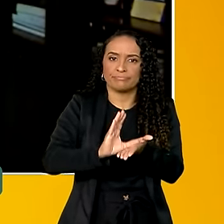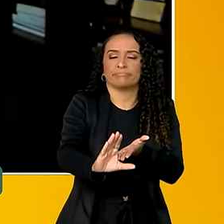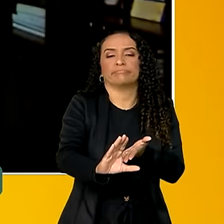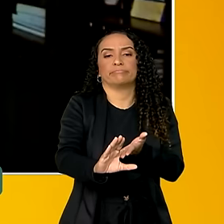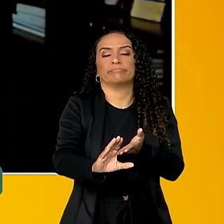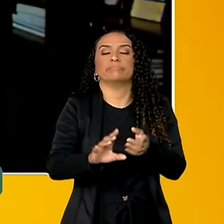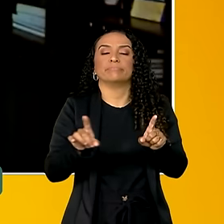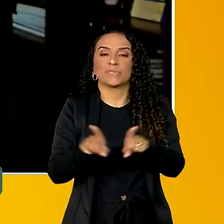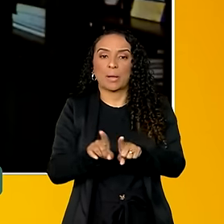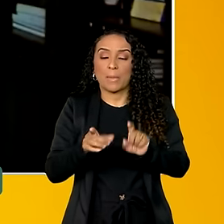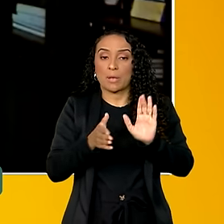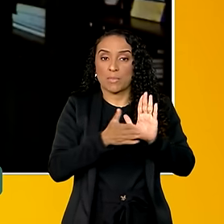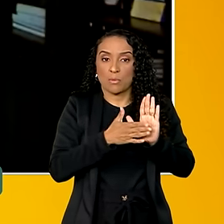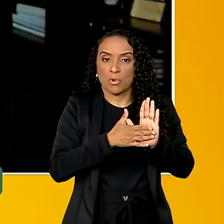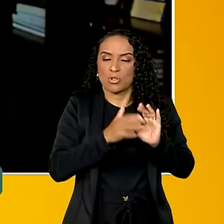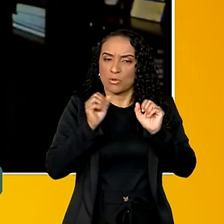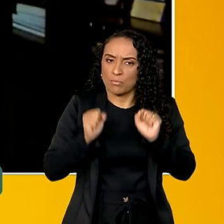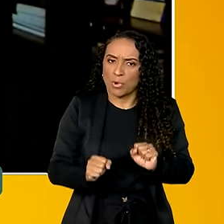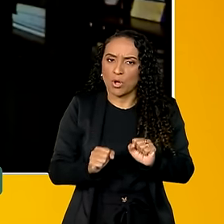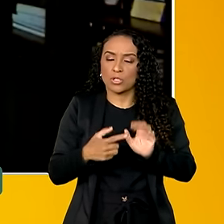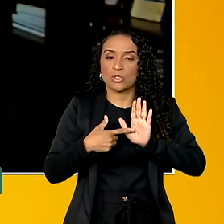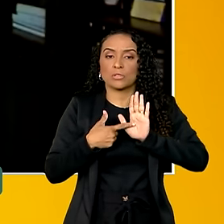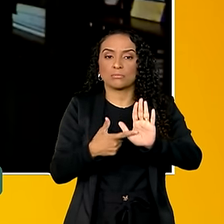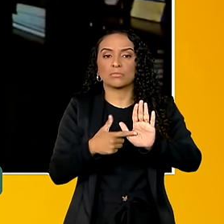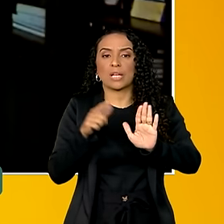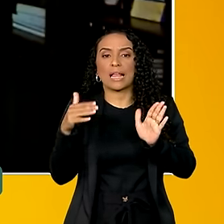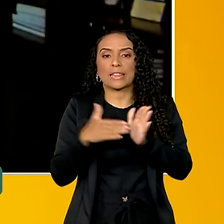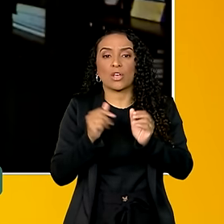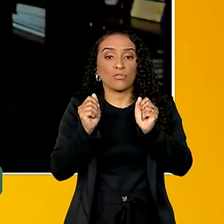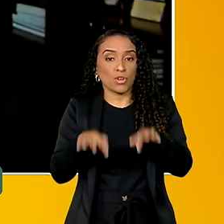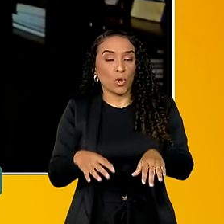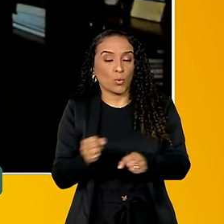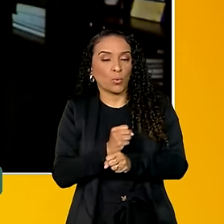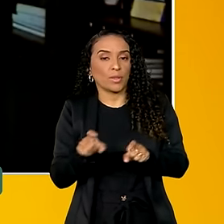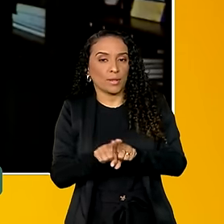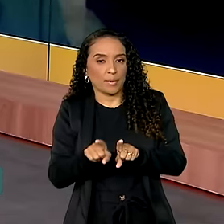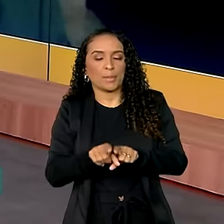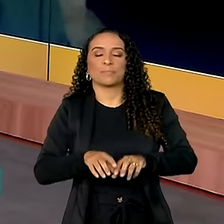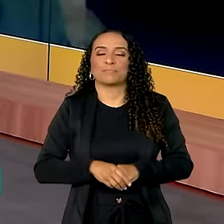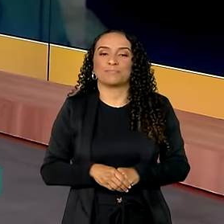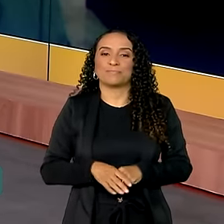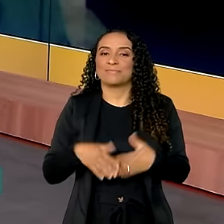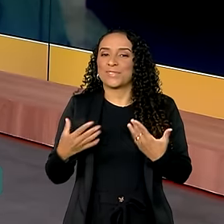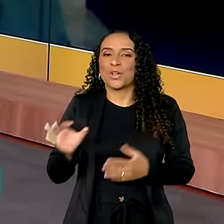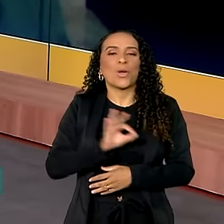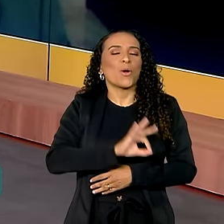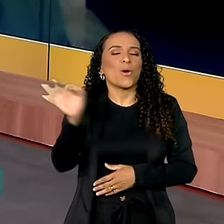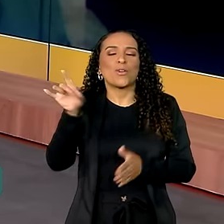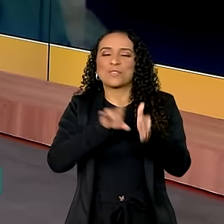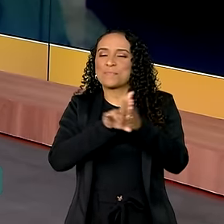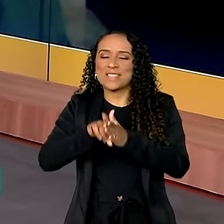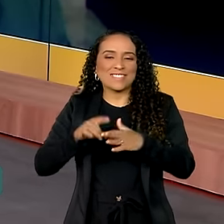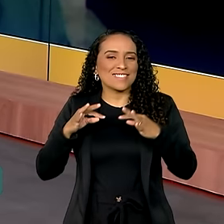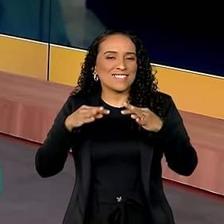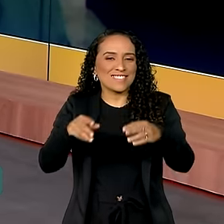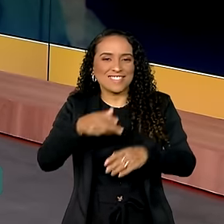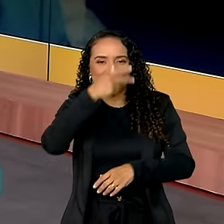E também as propostas podem ser apresentadas até o final do ano. Presidente, então, ótimas pesquisas aí,